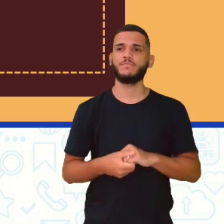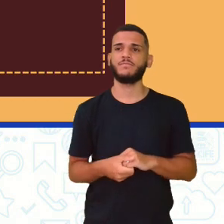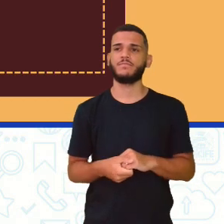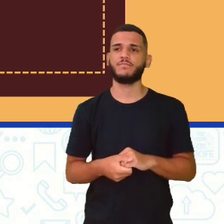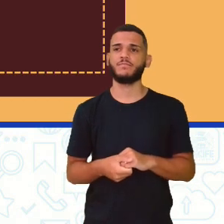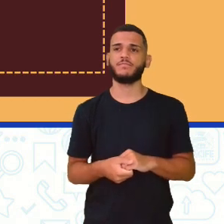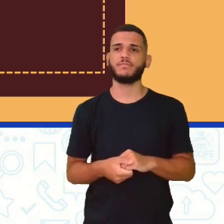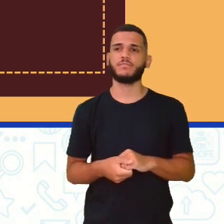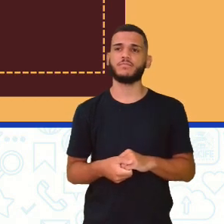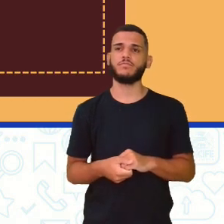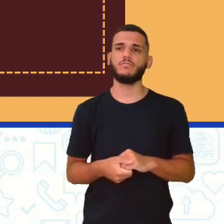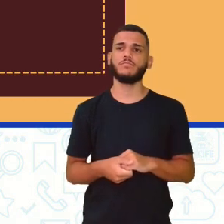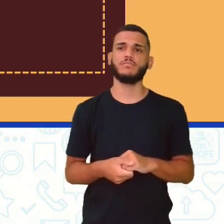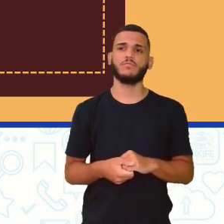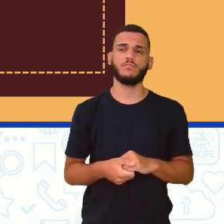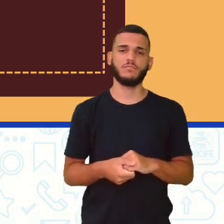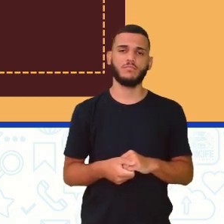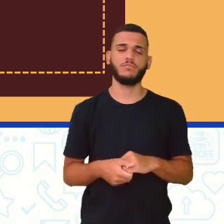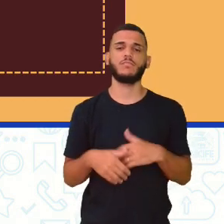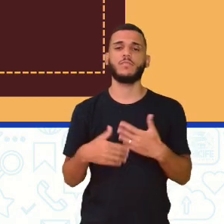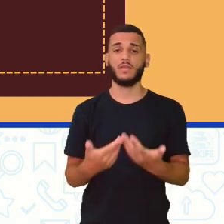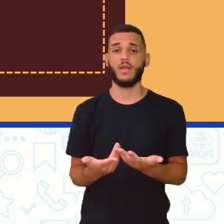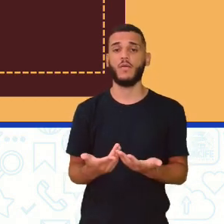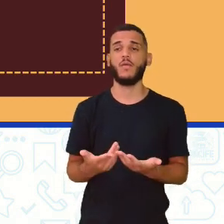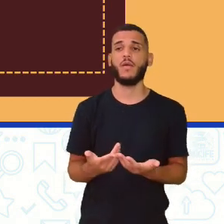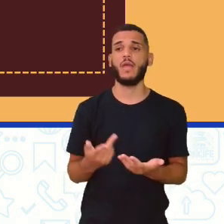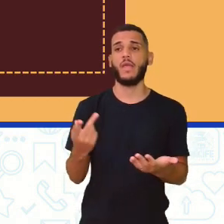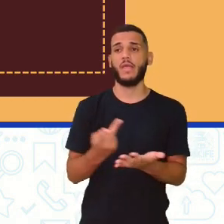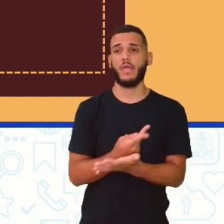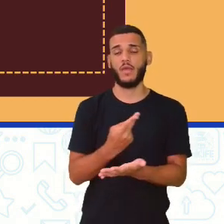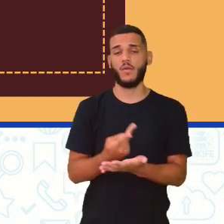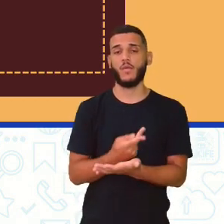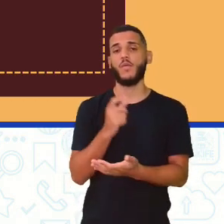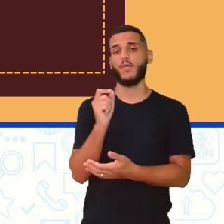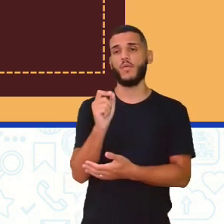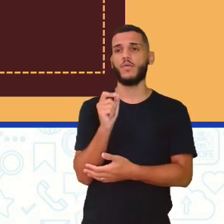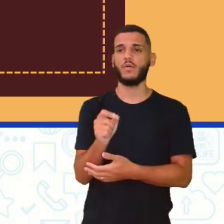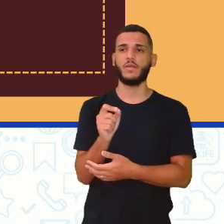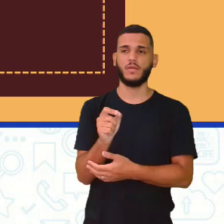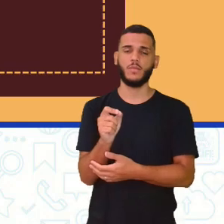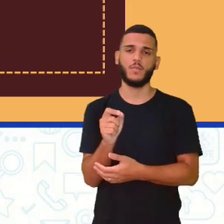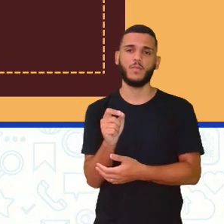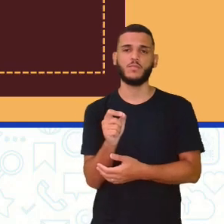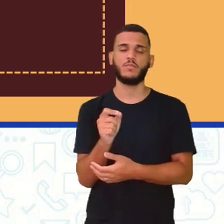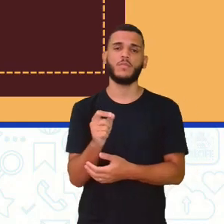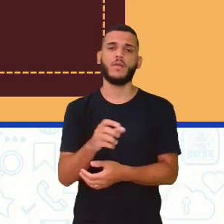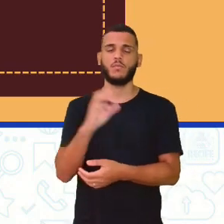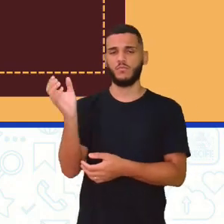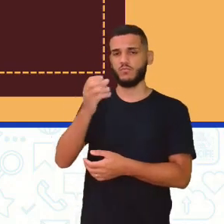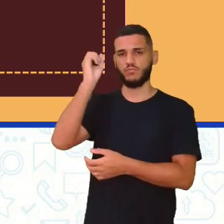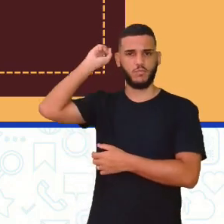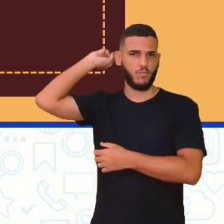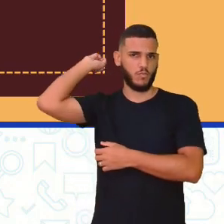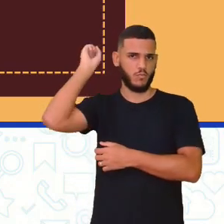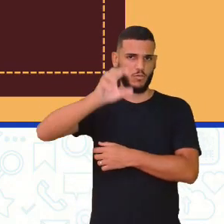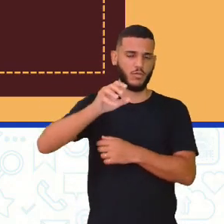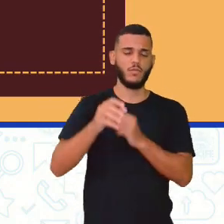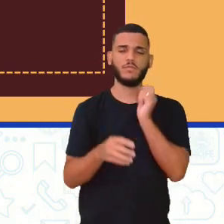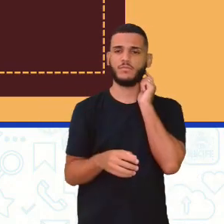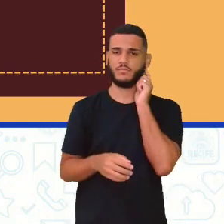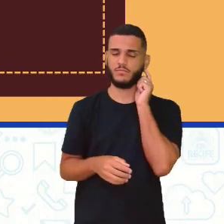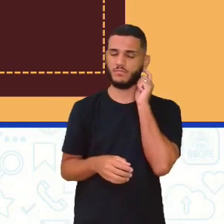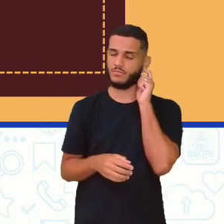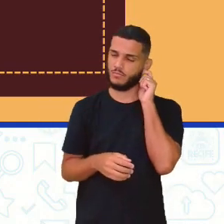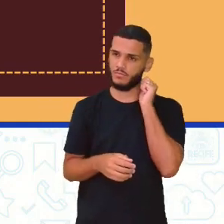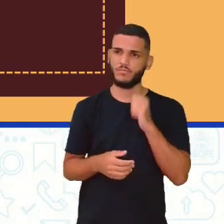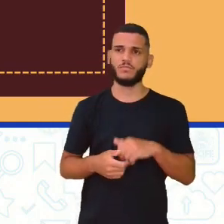lançar. Então, ele errou aí o arremesso, né? Arremessou